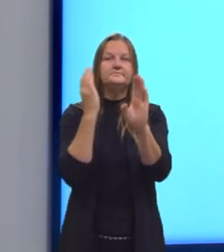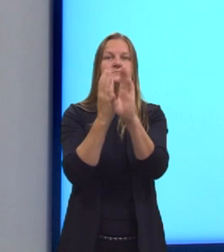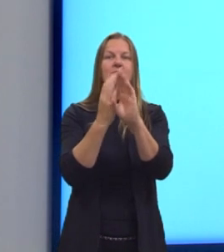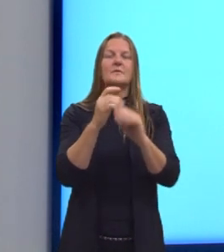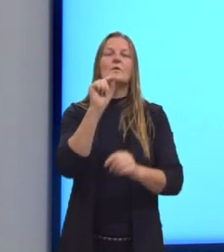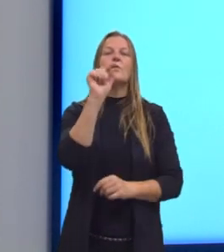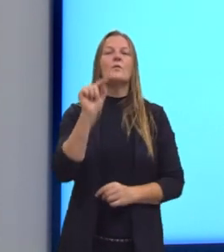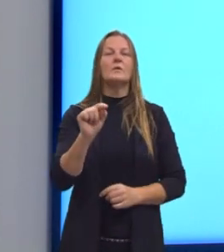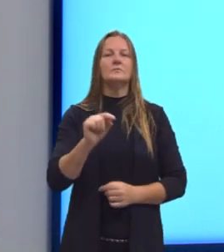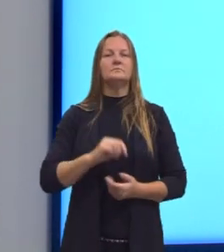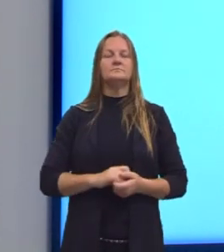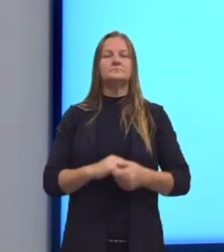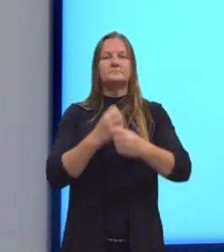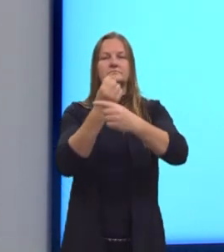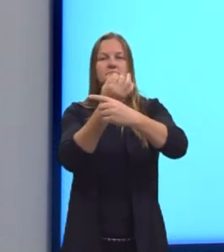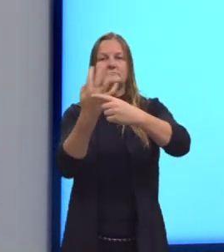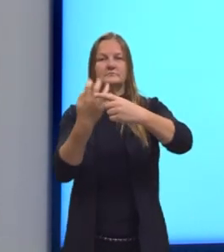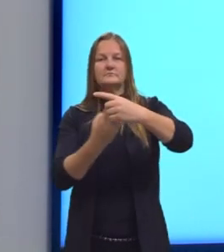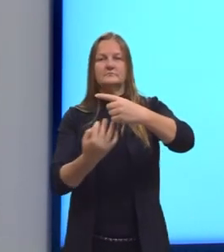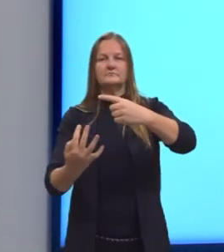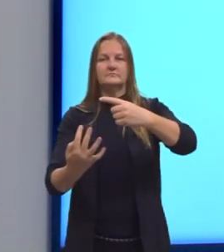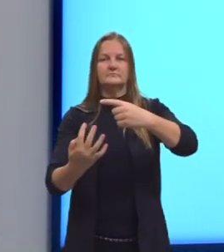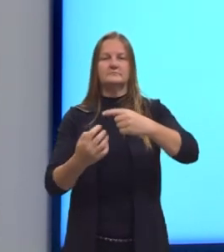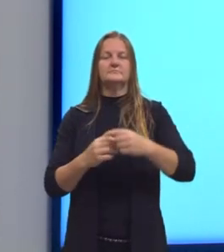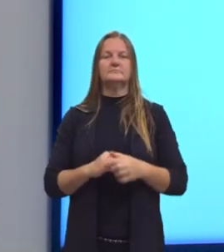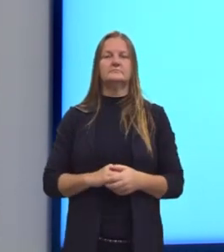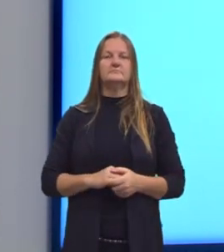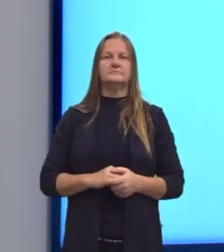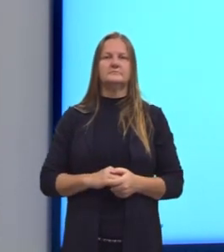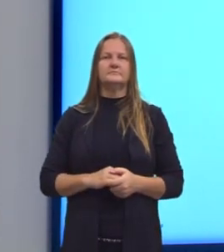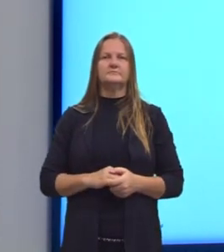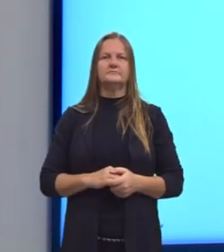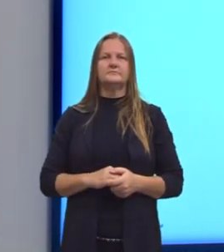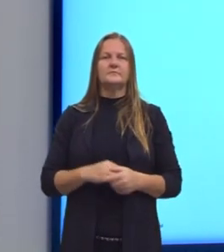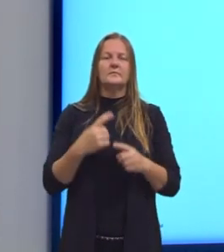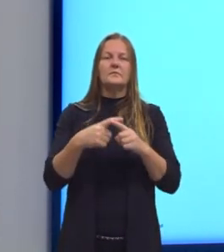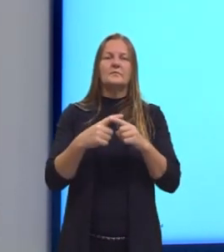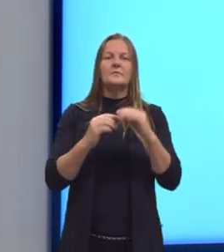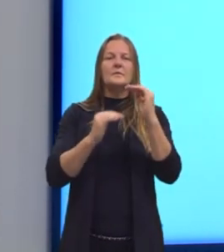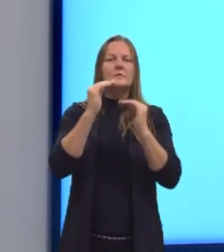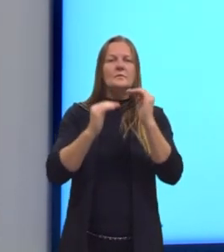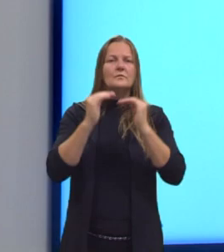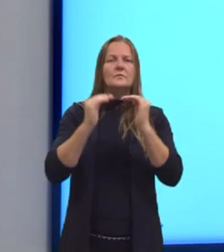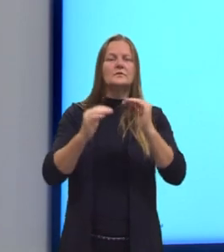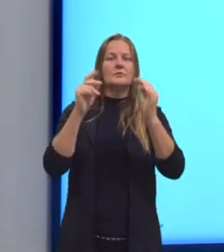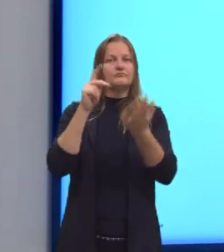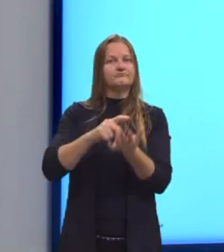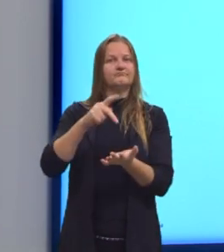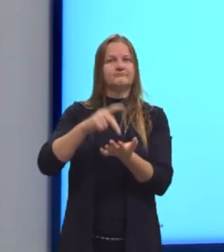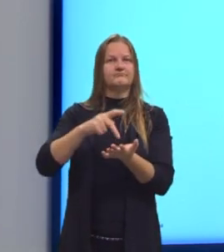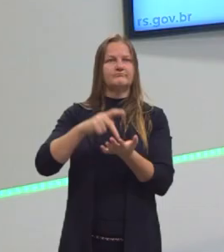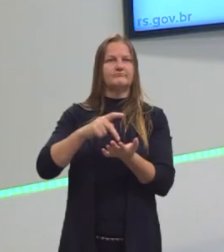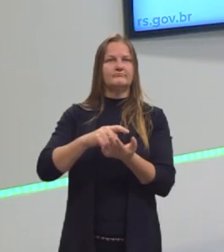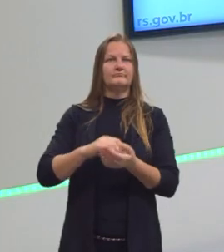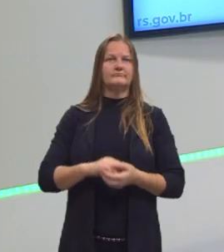faltava aqui nessa proporção, um dos termos que faltava, para que essa proporção seja verdadeira.